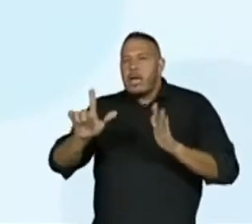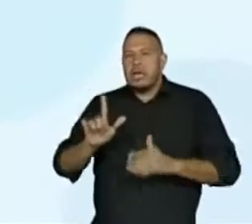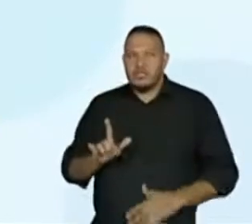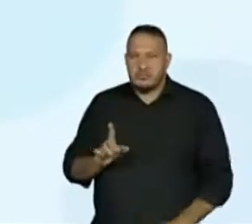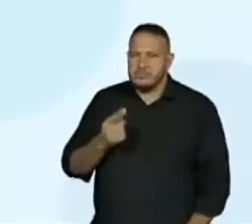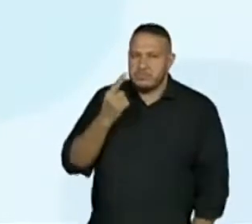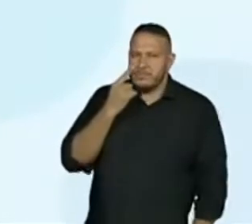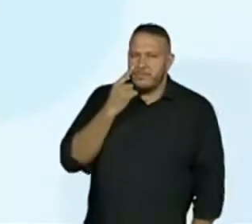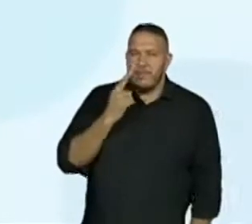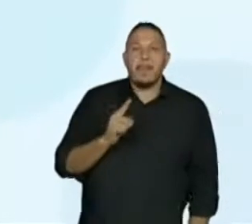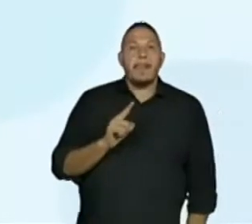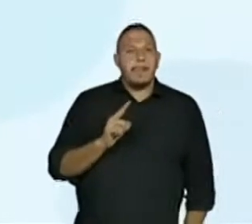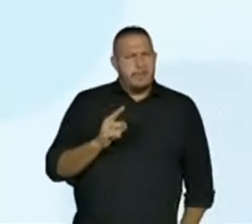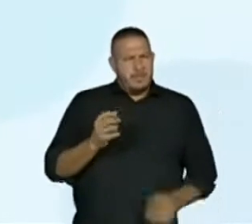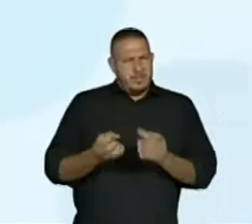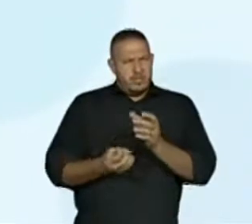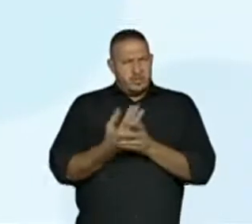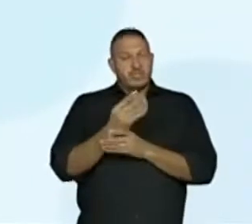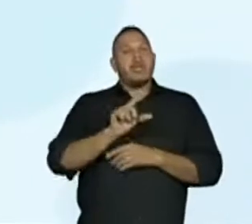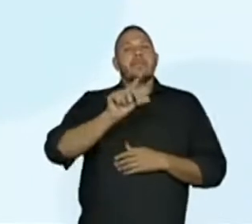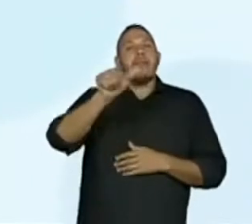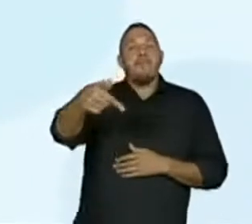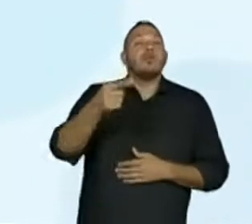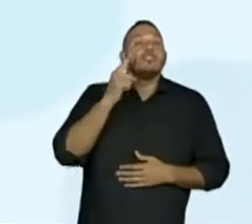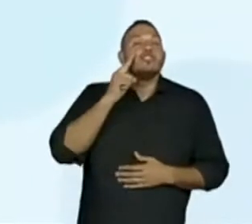surge na segunda